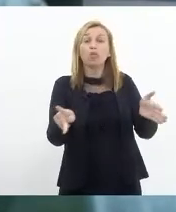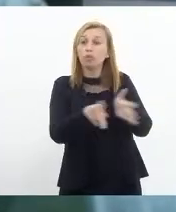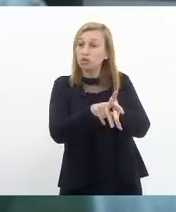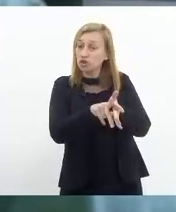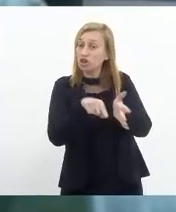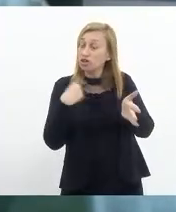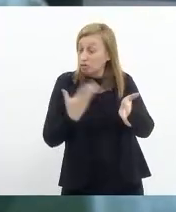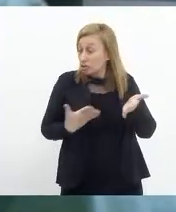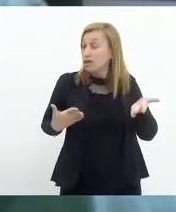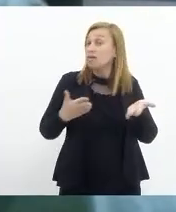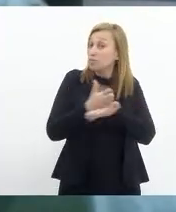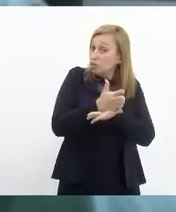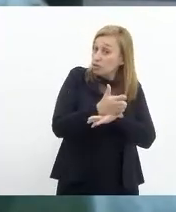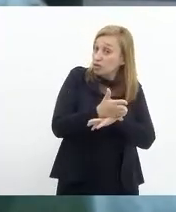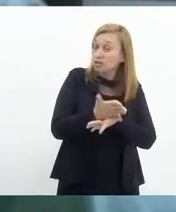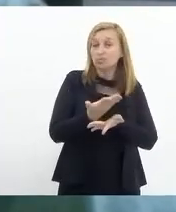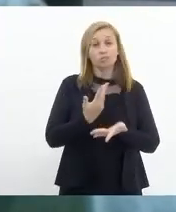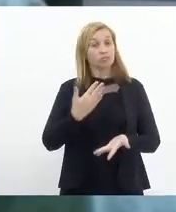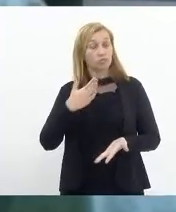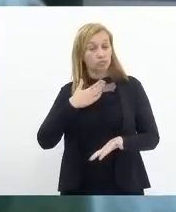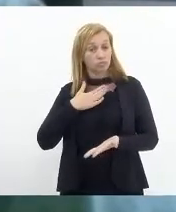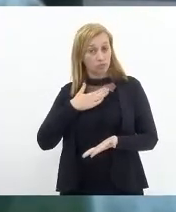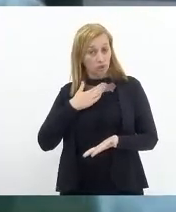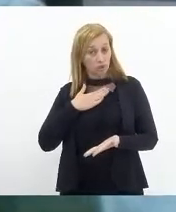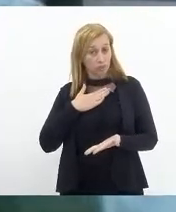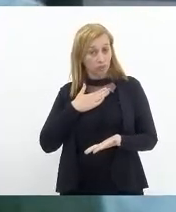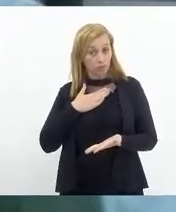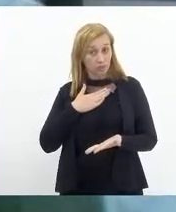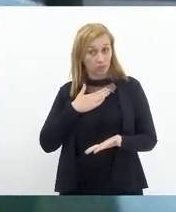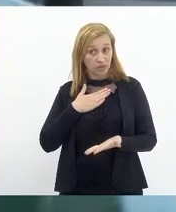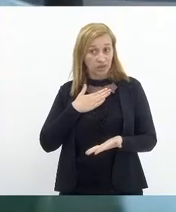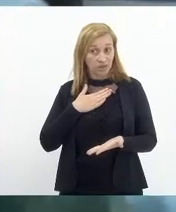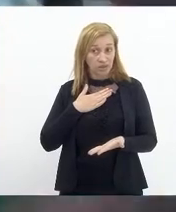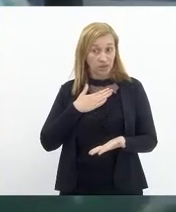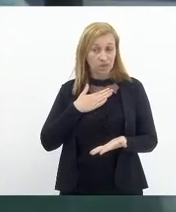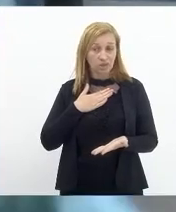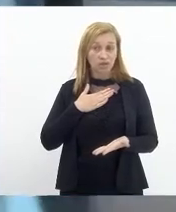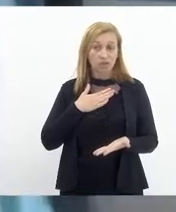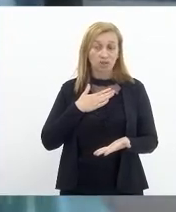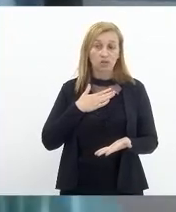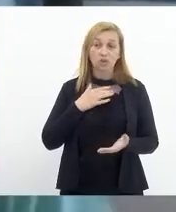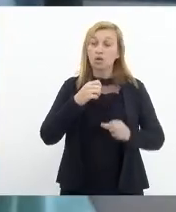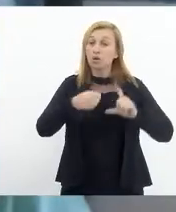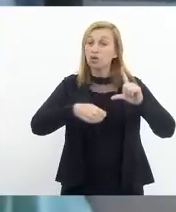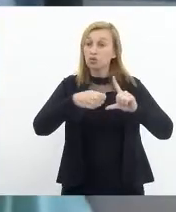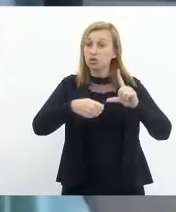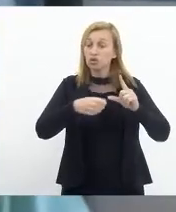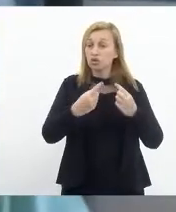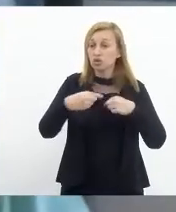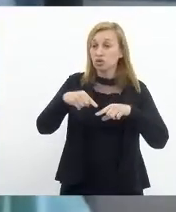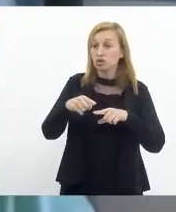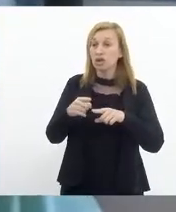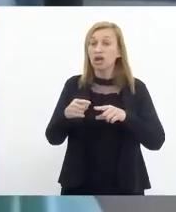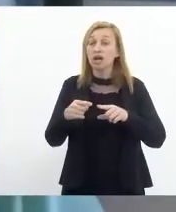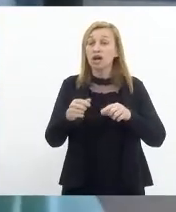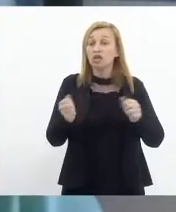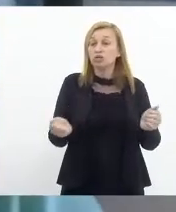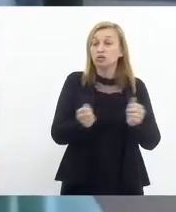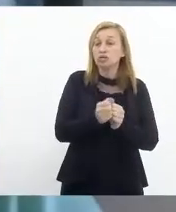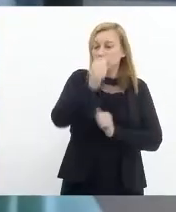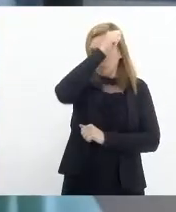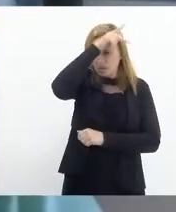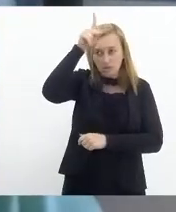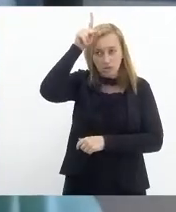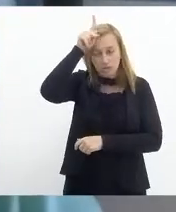aprovamos de minha autoria de logística reversa envolvendo as prefeituras do Rio. Desde